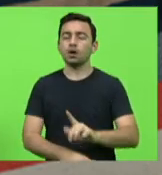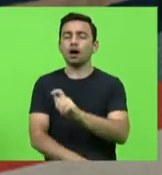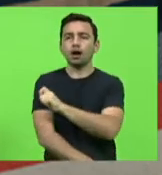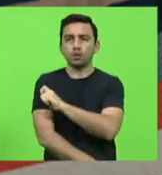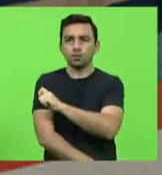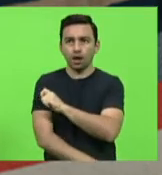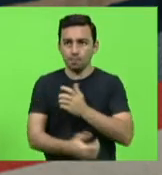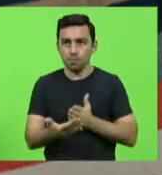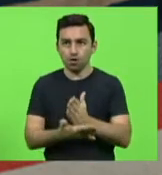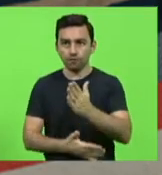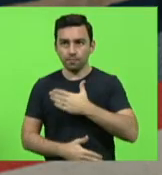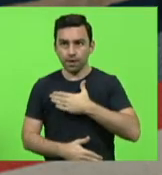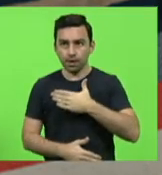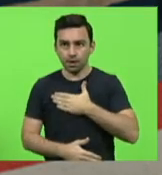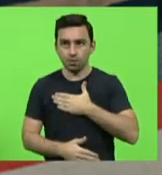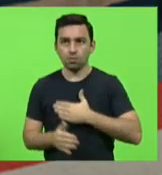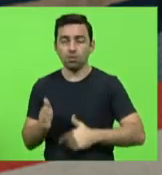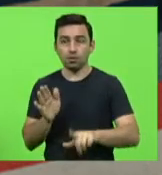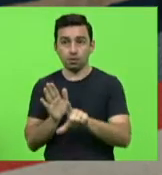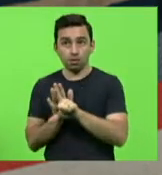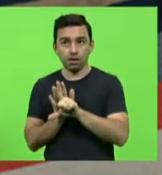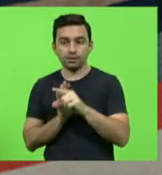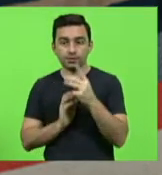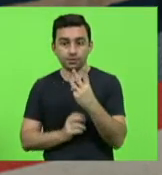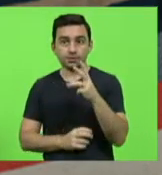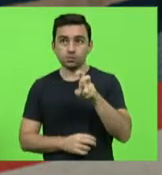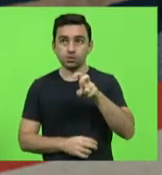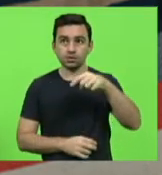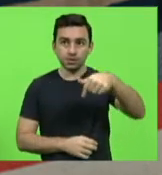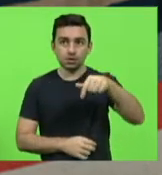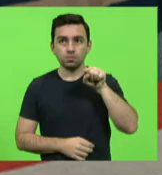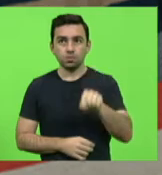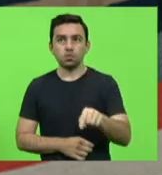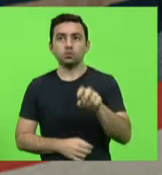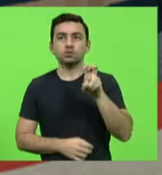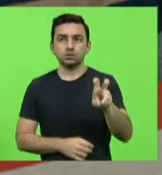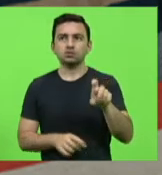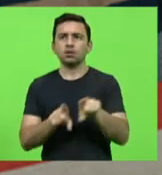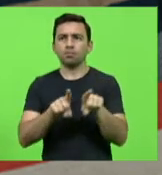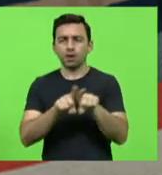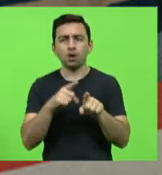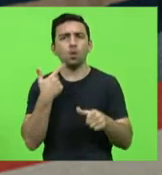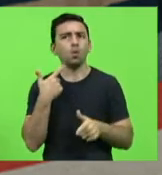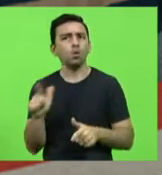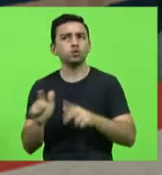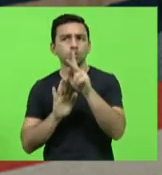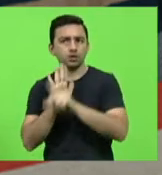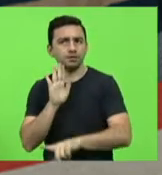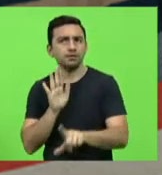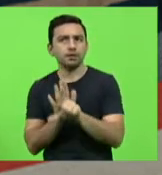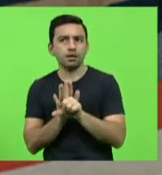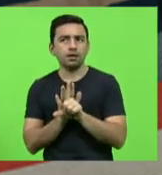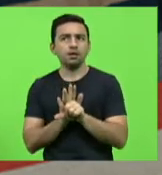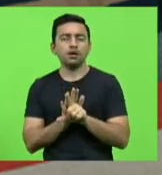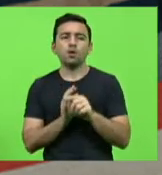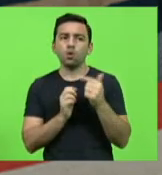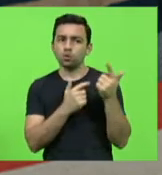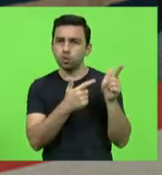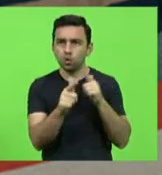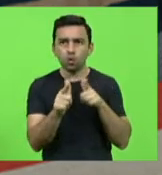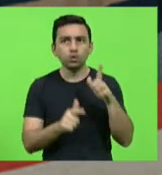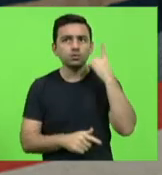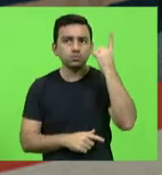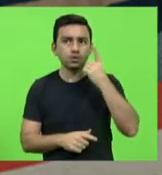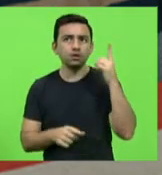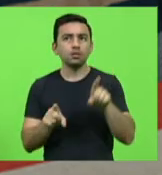meu projeto de lei que é o 357.5 e outros projetos de lei que já foram apresentados na casa por outros deputados, aos